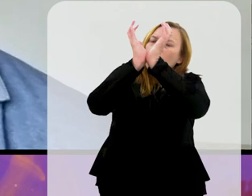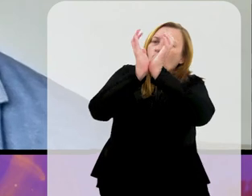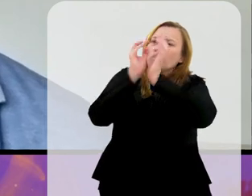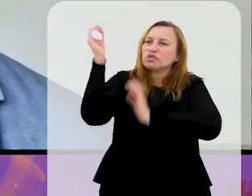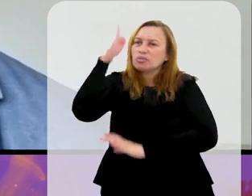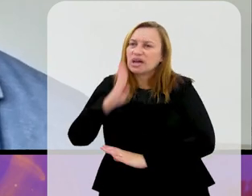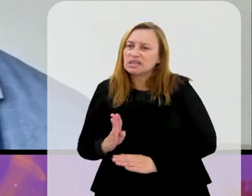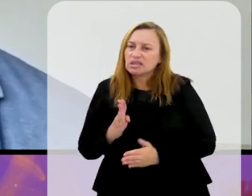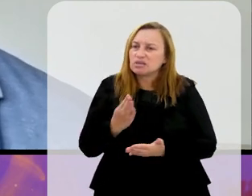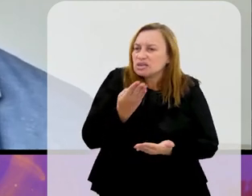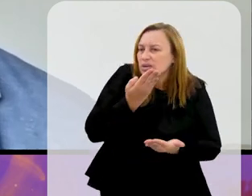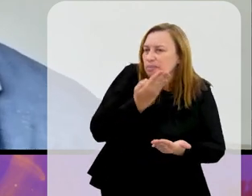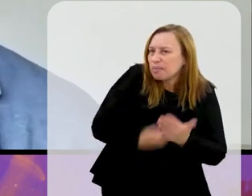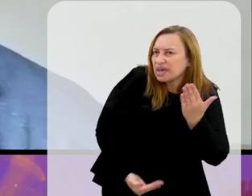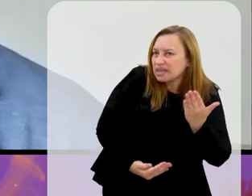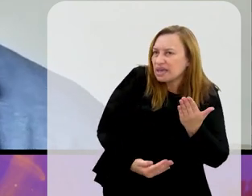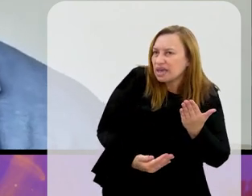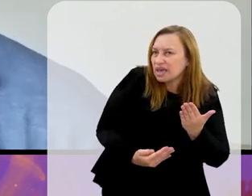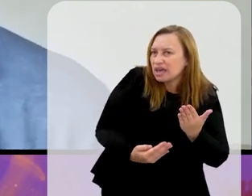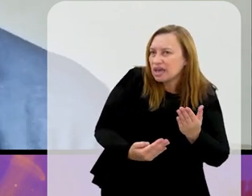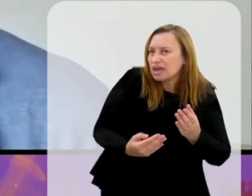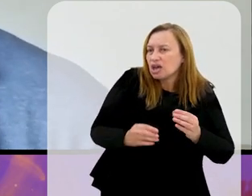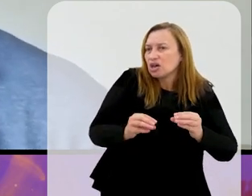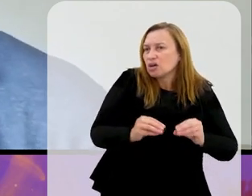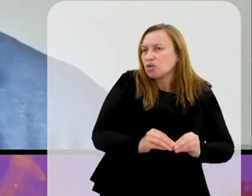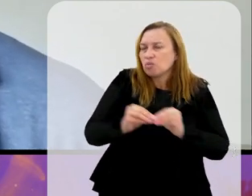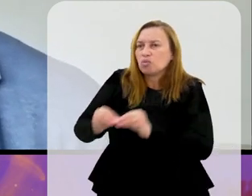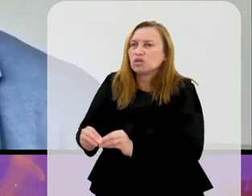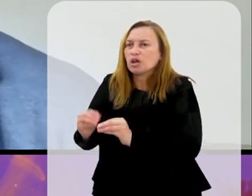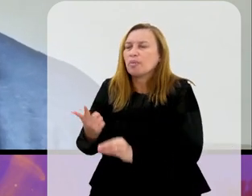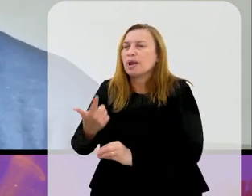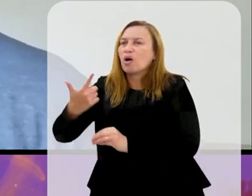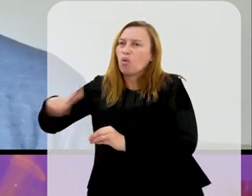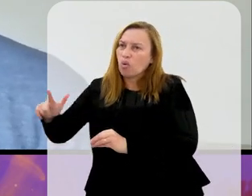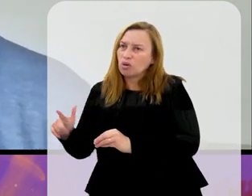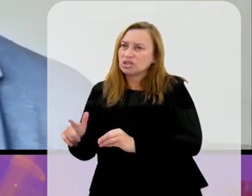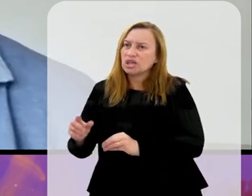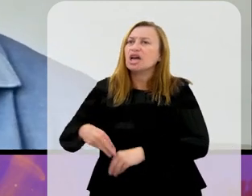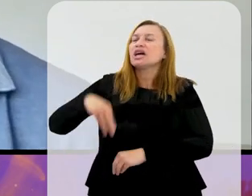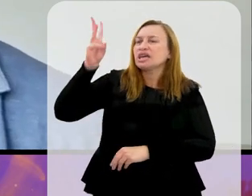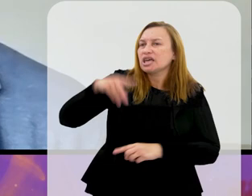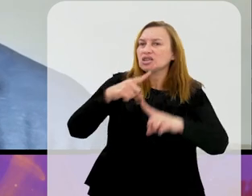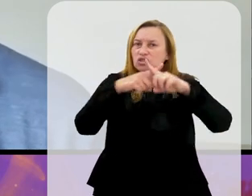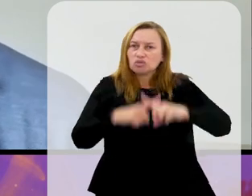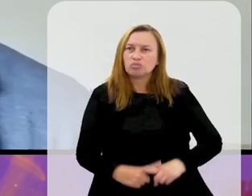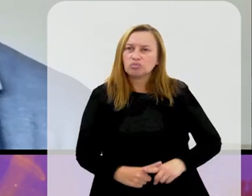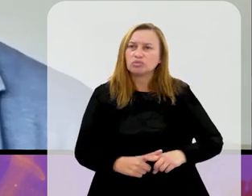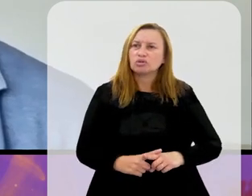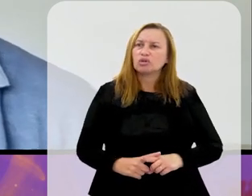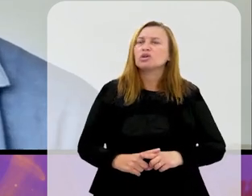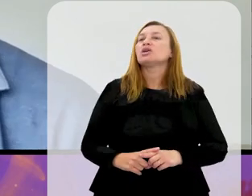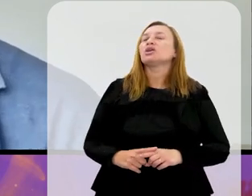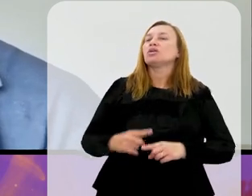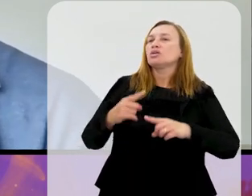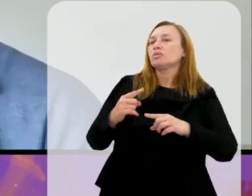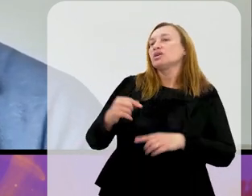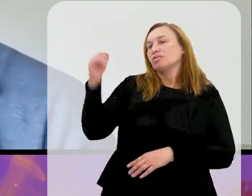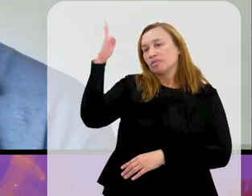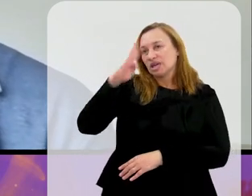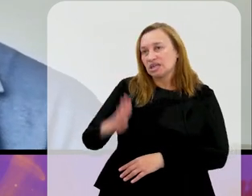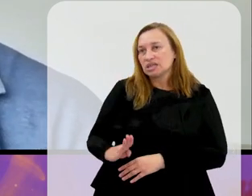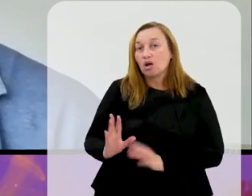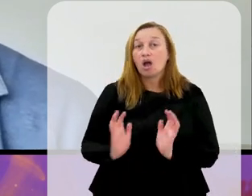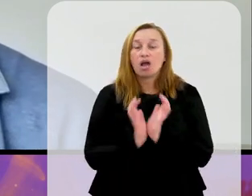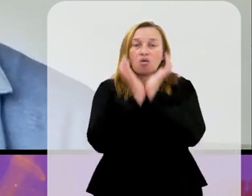outra competição. Quem disputa, sempre foi assim, quem disputa o Campeonato Brasileiro, disputa o